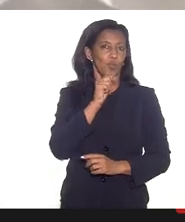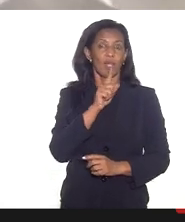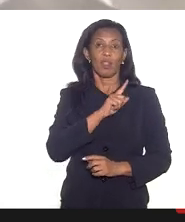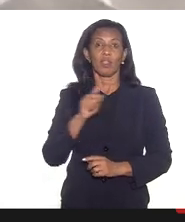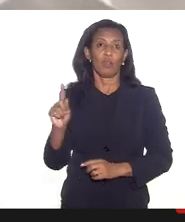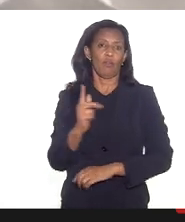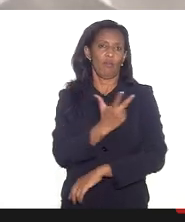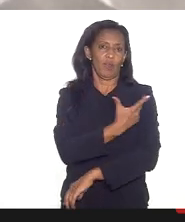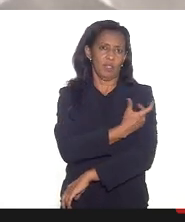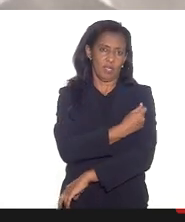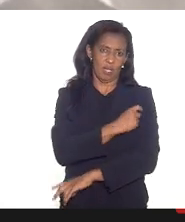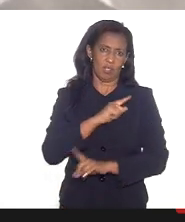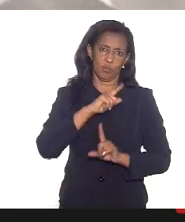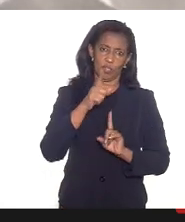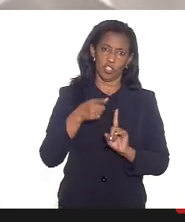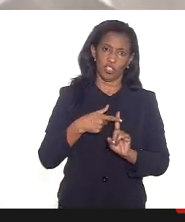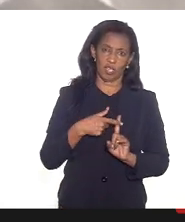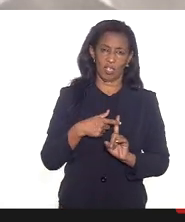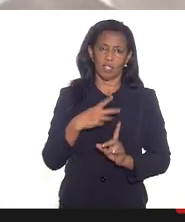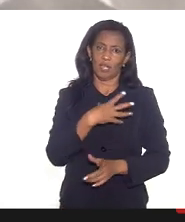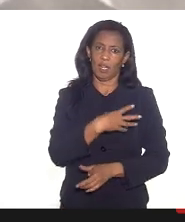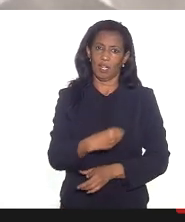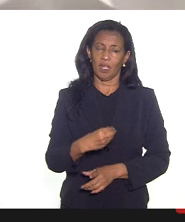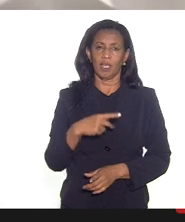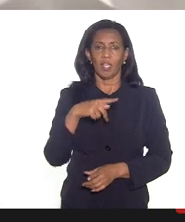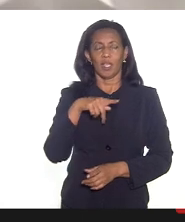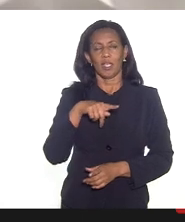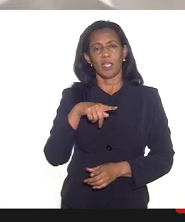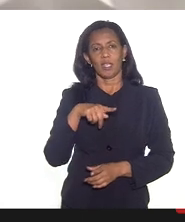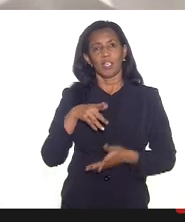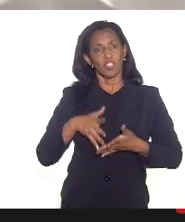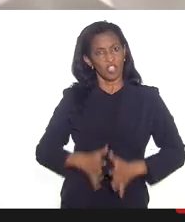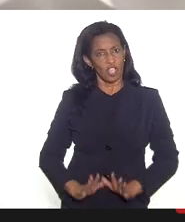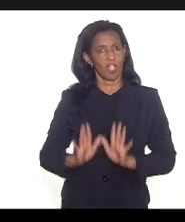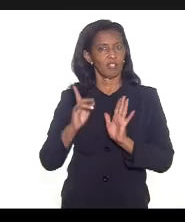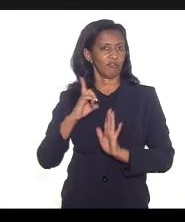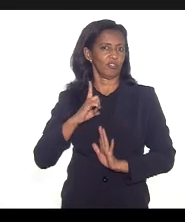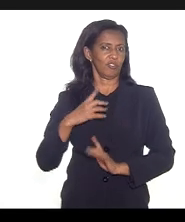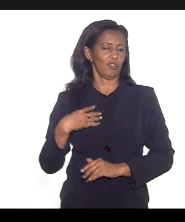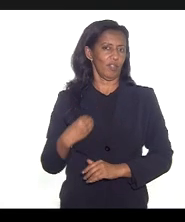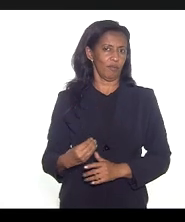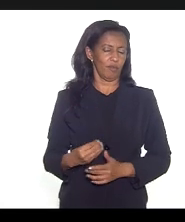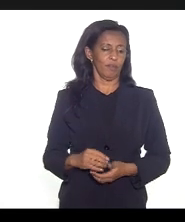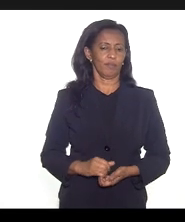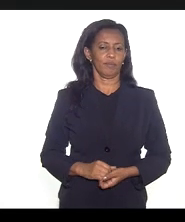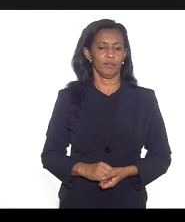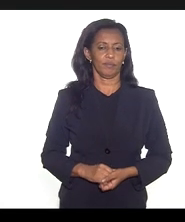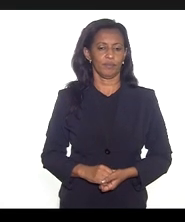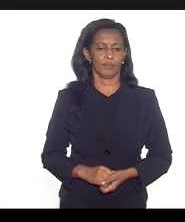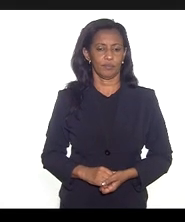vacinadas mulheres gestantes lactantes em estado perperal por favor